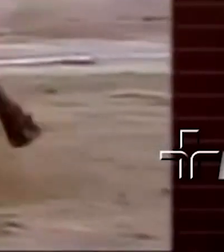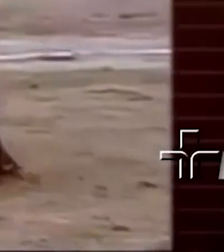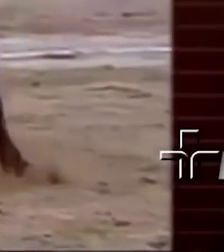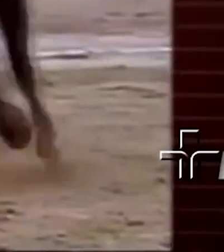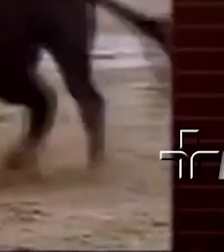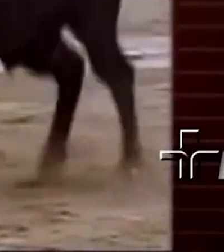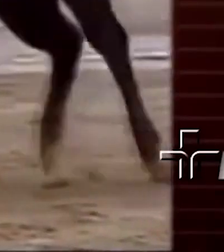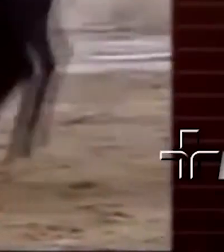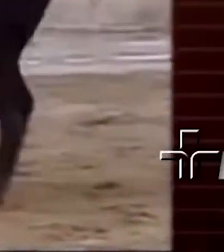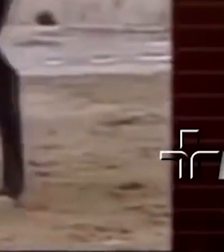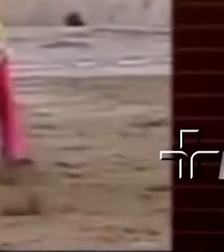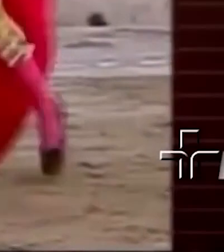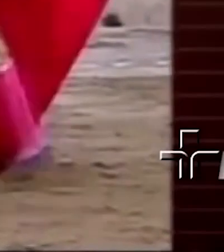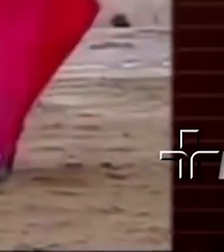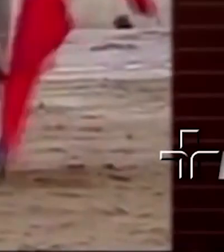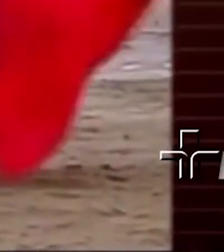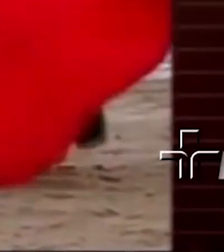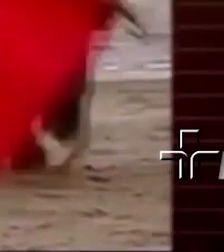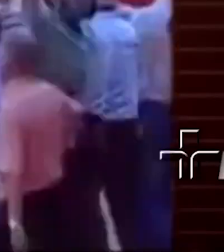desde 1991